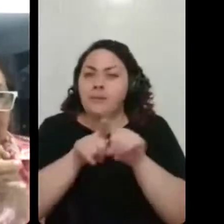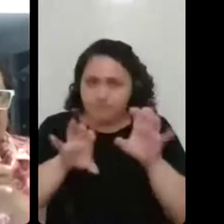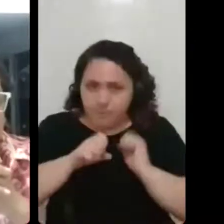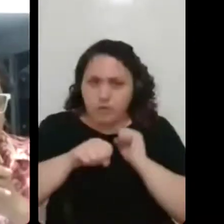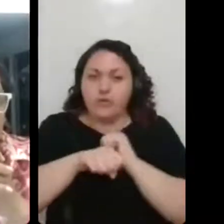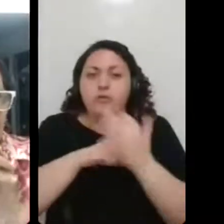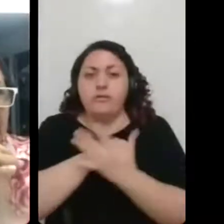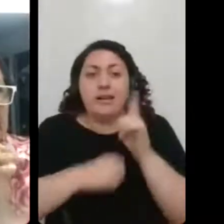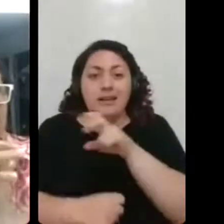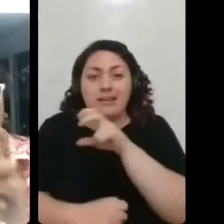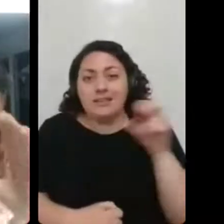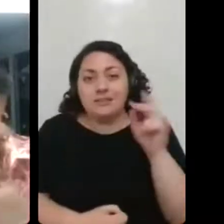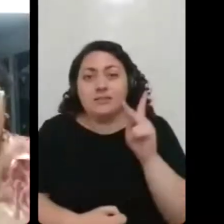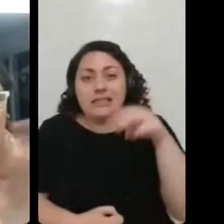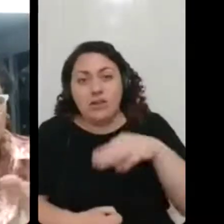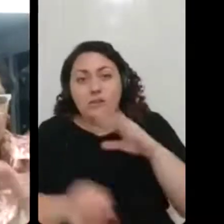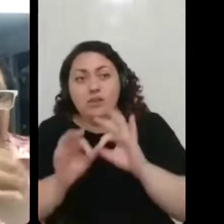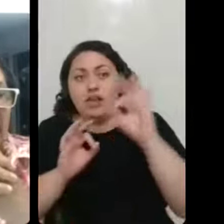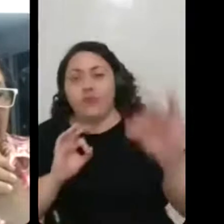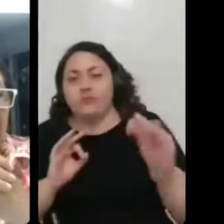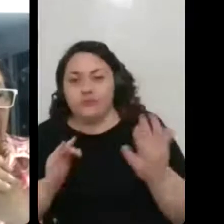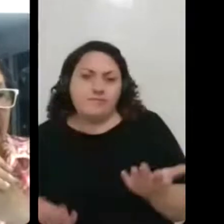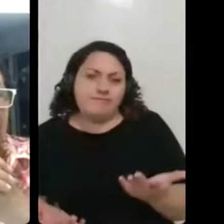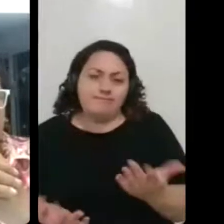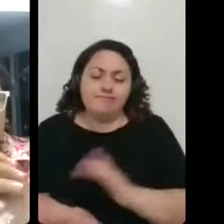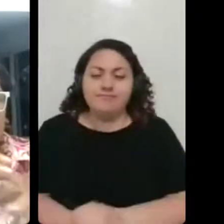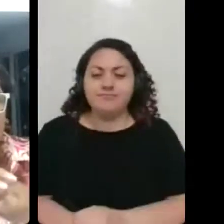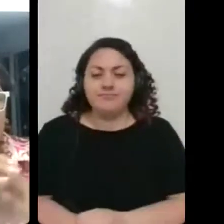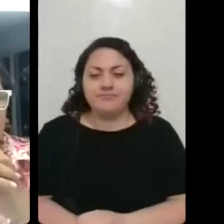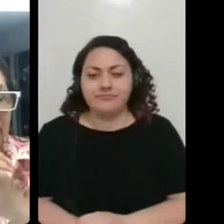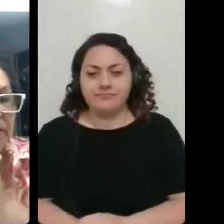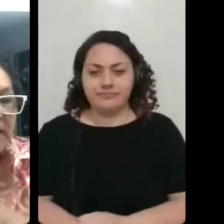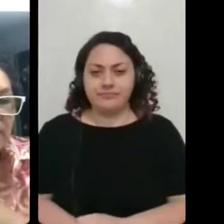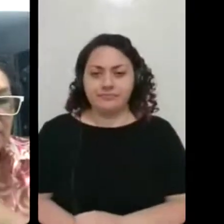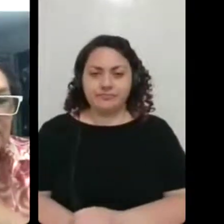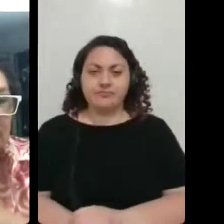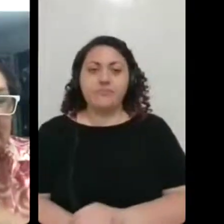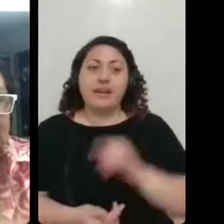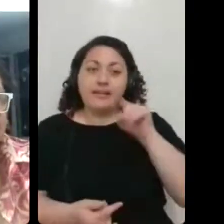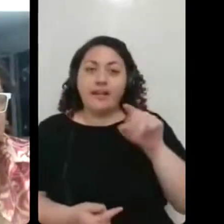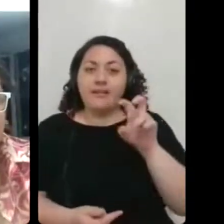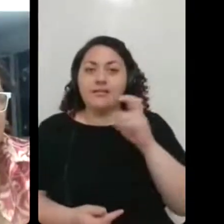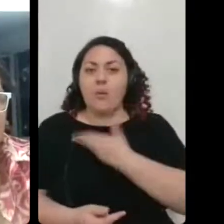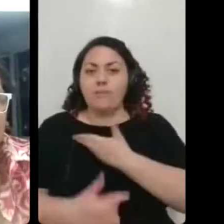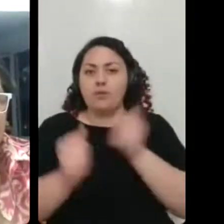quilômetros de distância de nós, então, ela e os cinco amigos que estavam juntos.